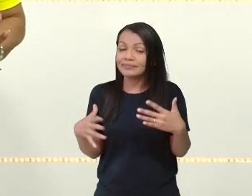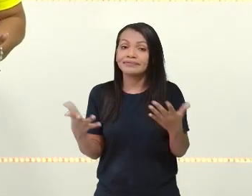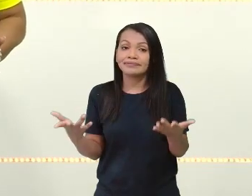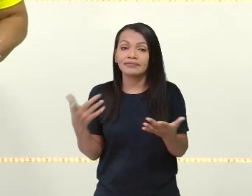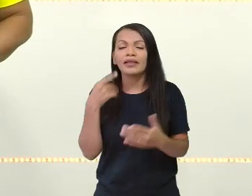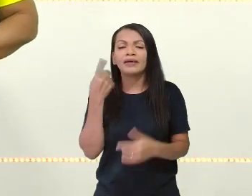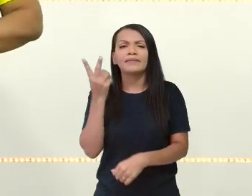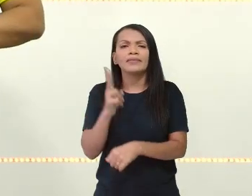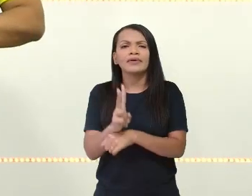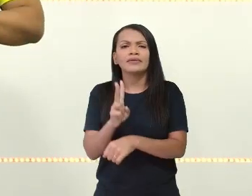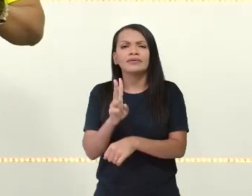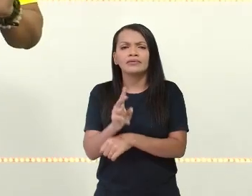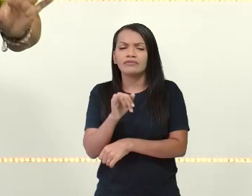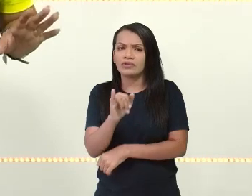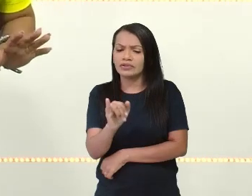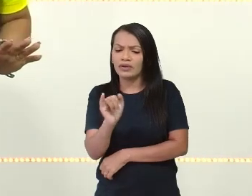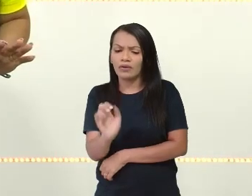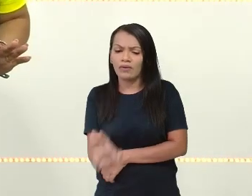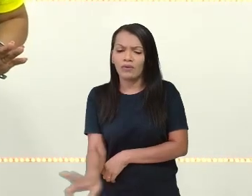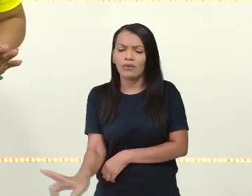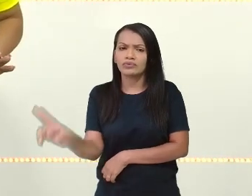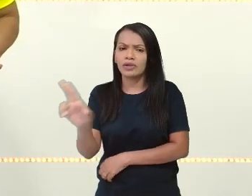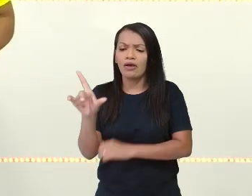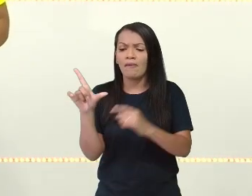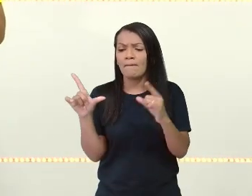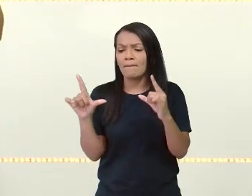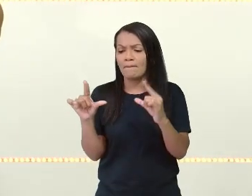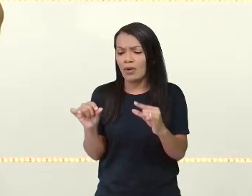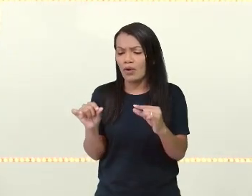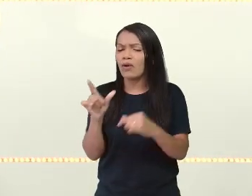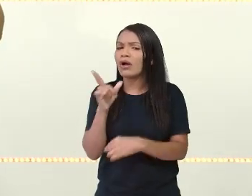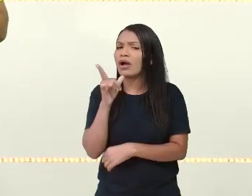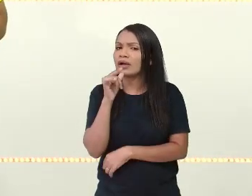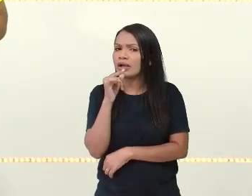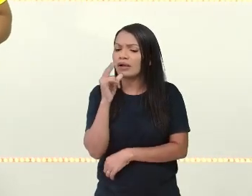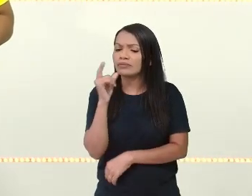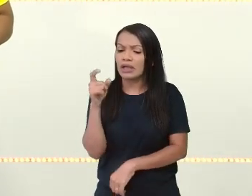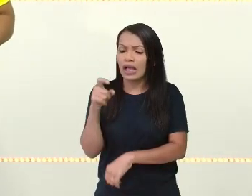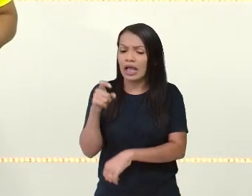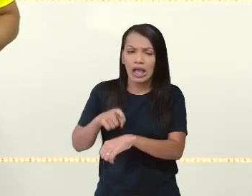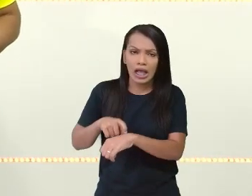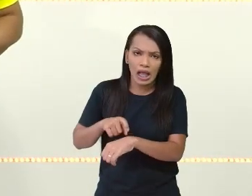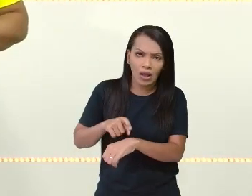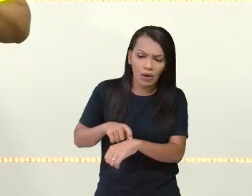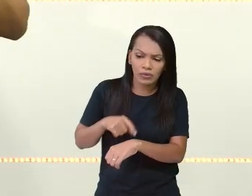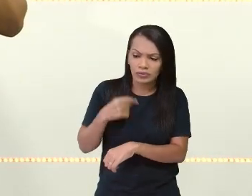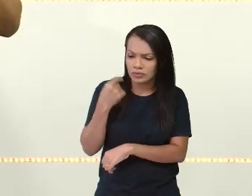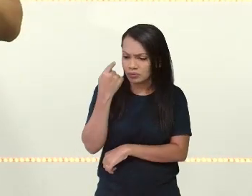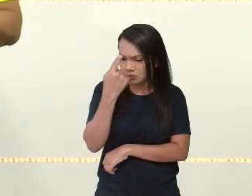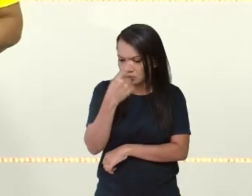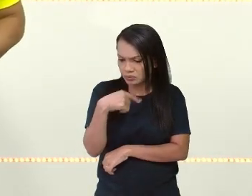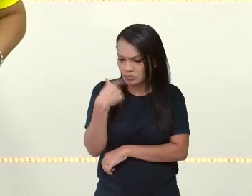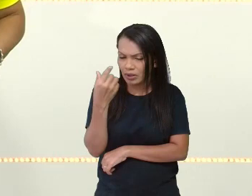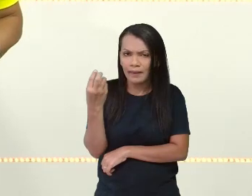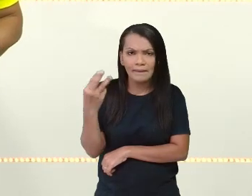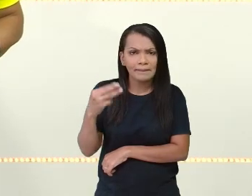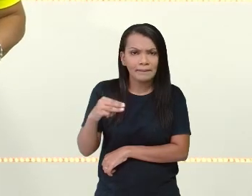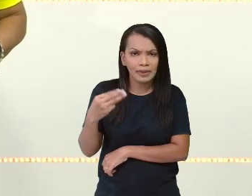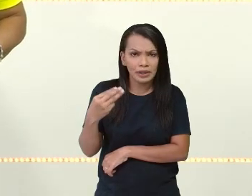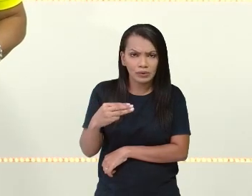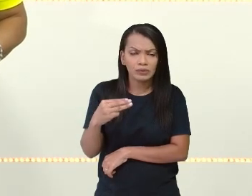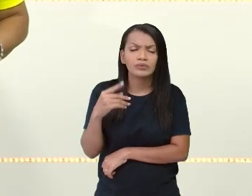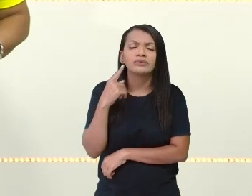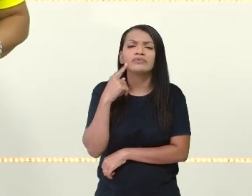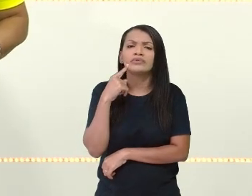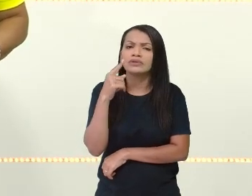ambiente. Então, se você reduzir o consumo de água através do tempo menor de banho, você vai estar economizando, com